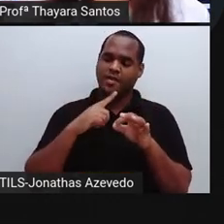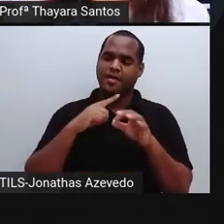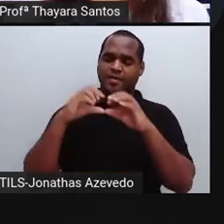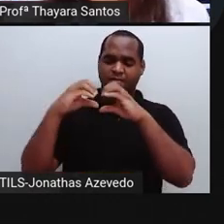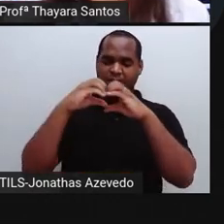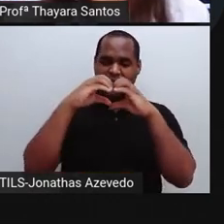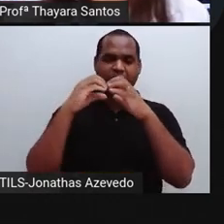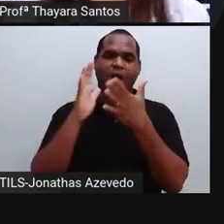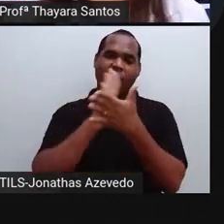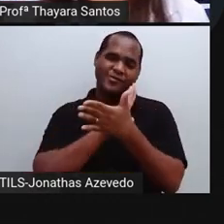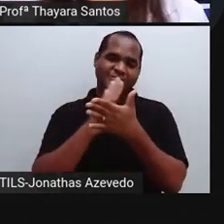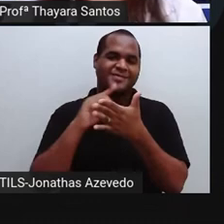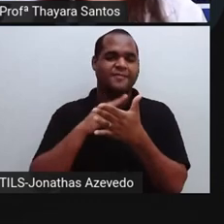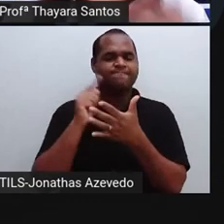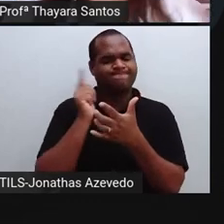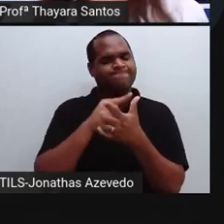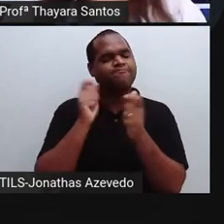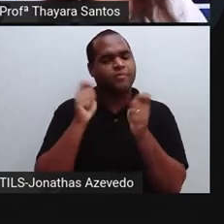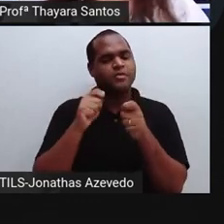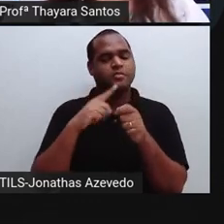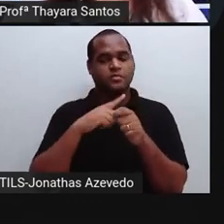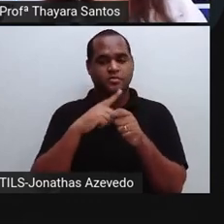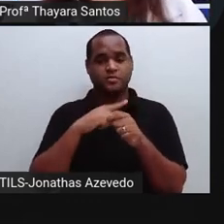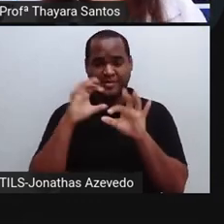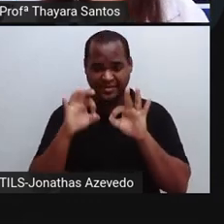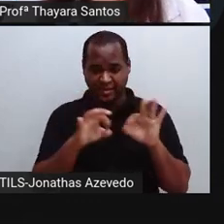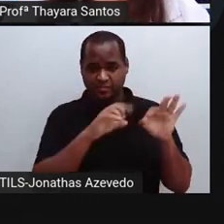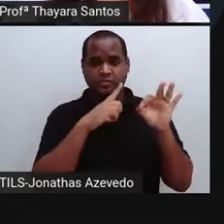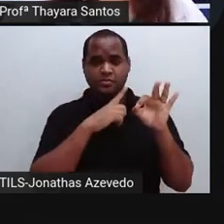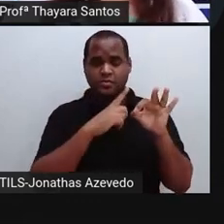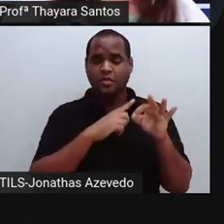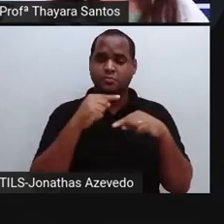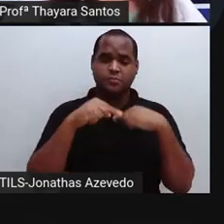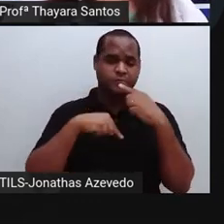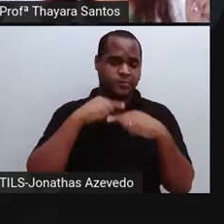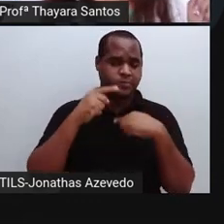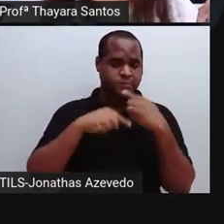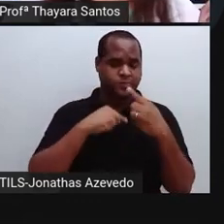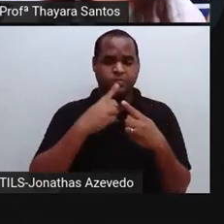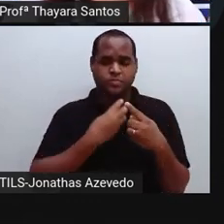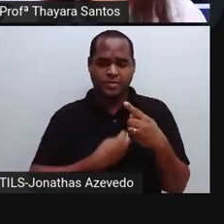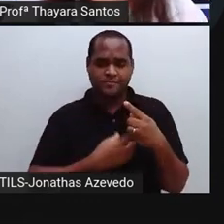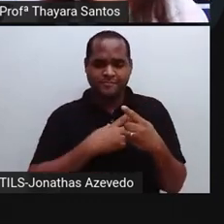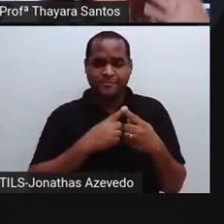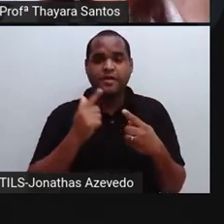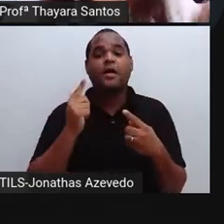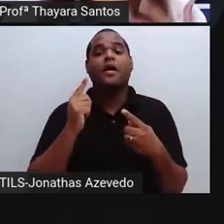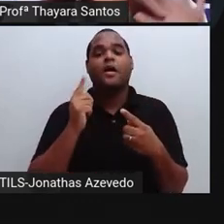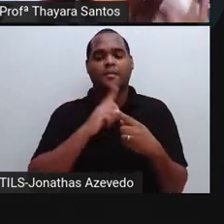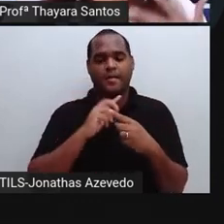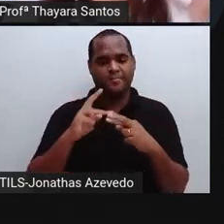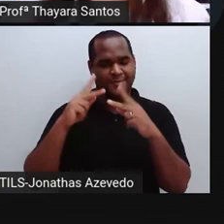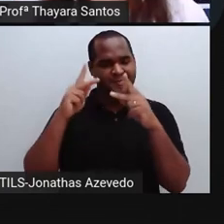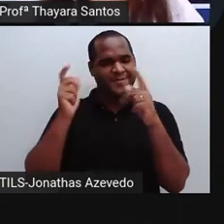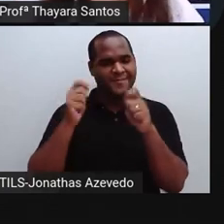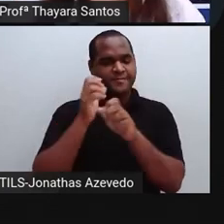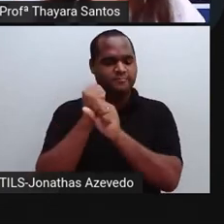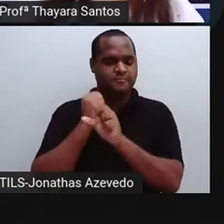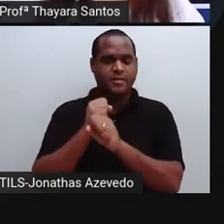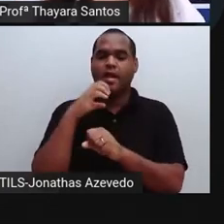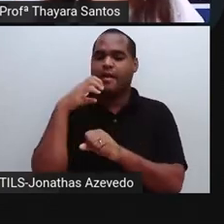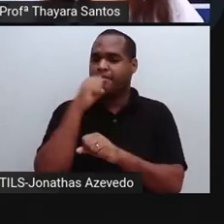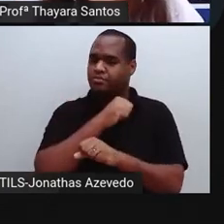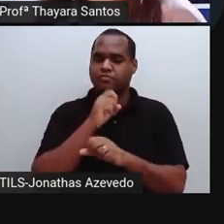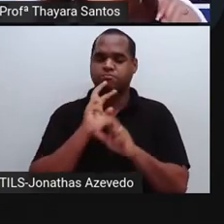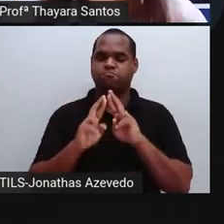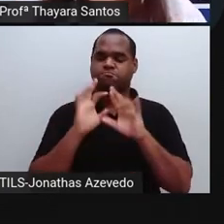podem gastar. E quanto mais questões certas vocês respondem, obviamente, vocês vão ter uma pontuação maior. E também, quanto mais rápidos vocês